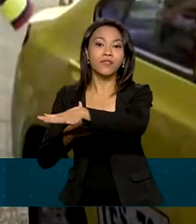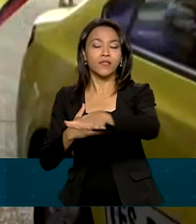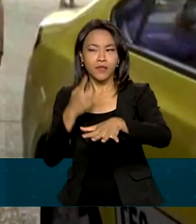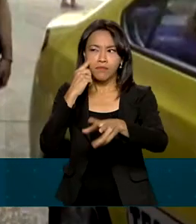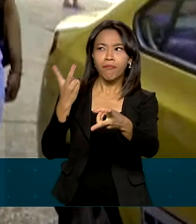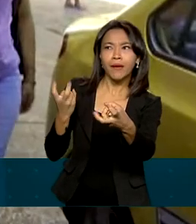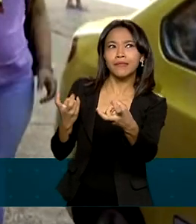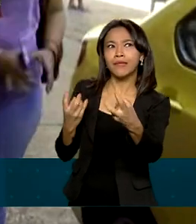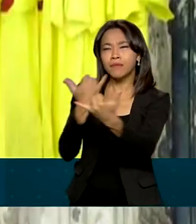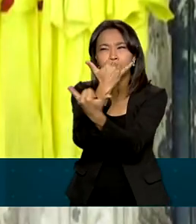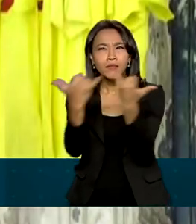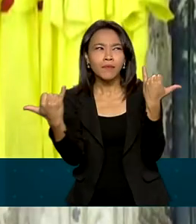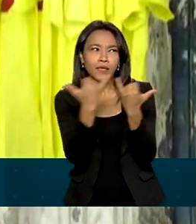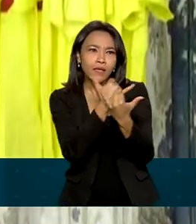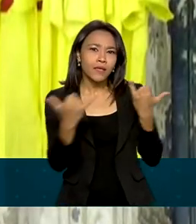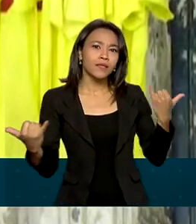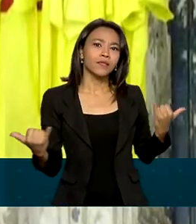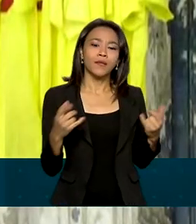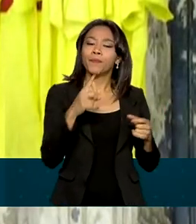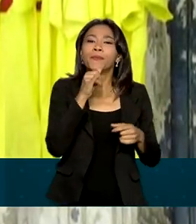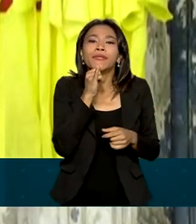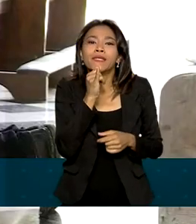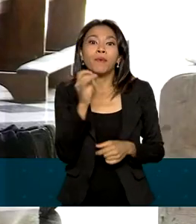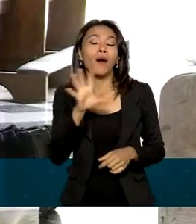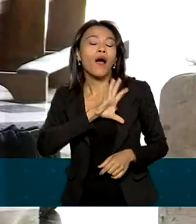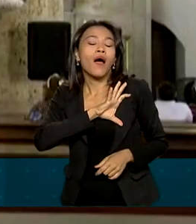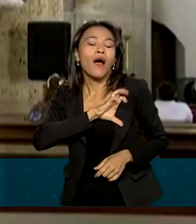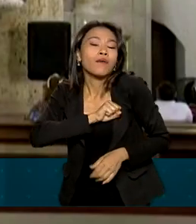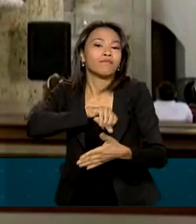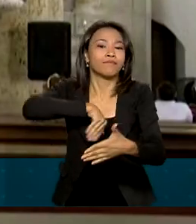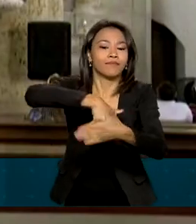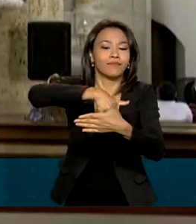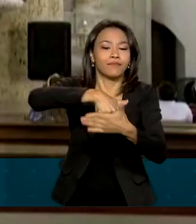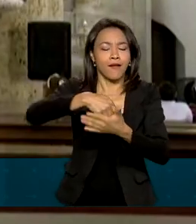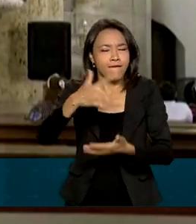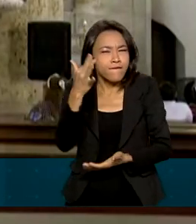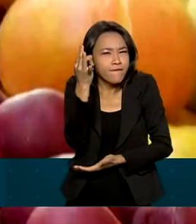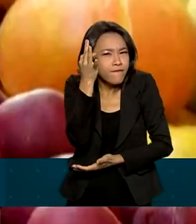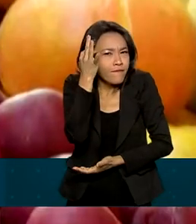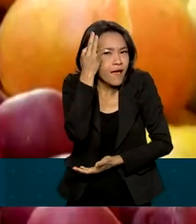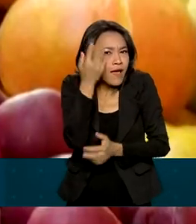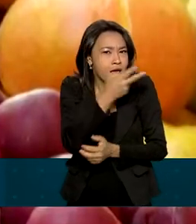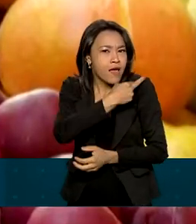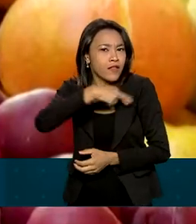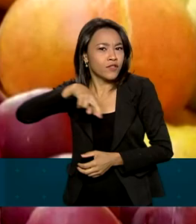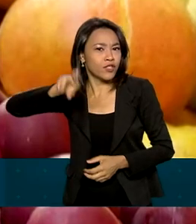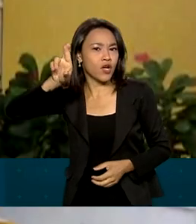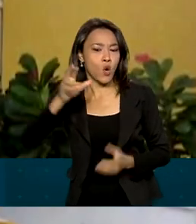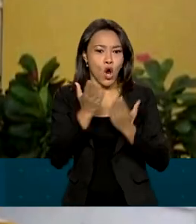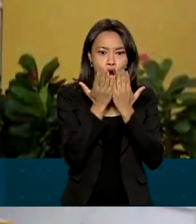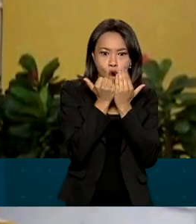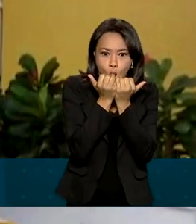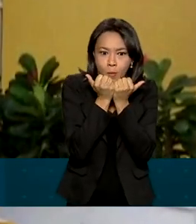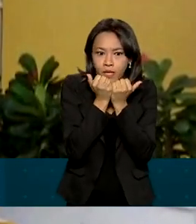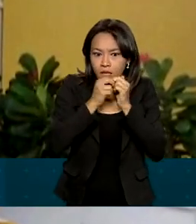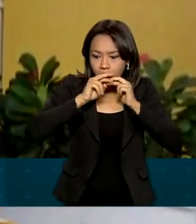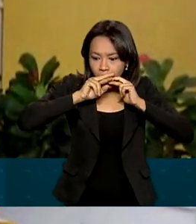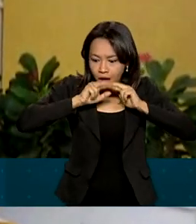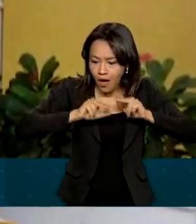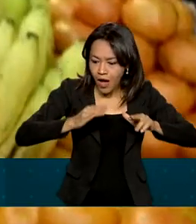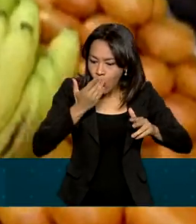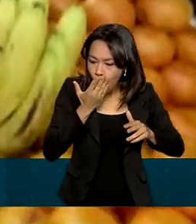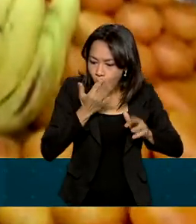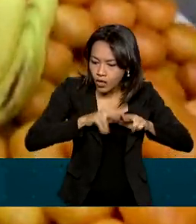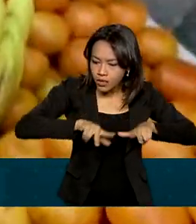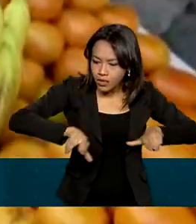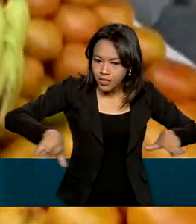perceber semelhanças, como a paixão pelo futebol, a fé e a religiosidade, a comida farta, de sabores e cores.